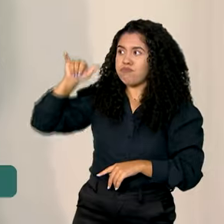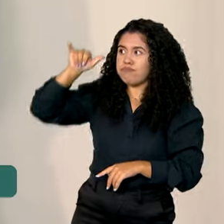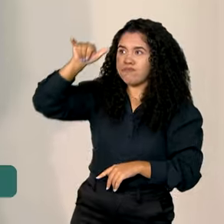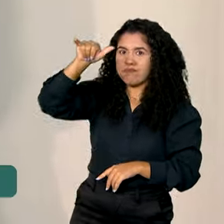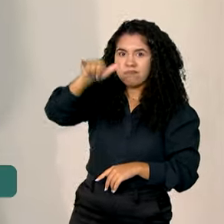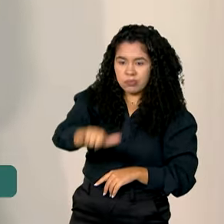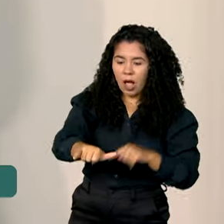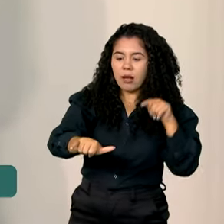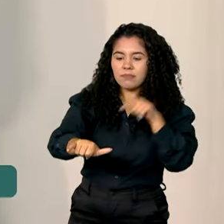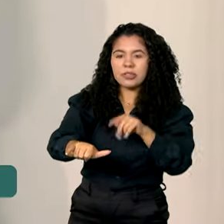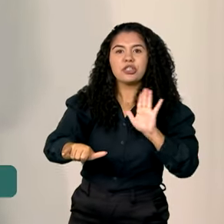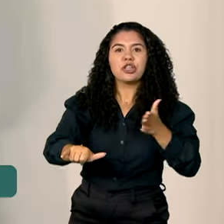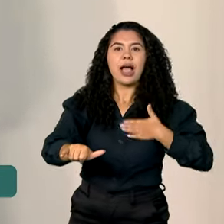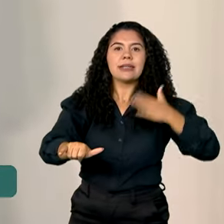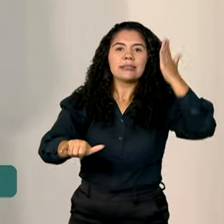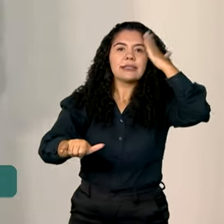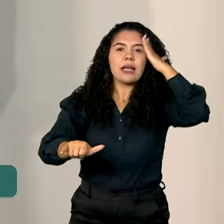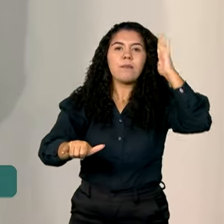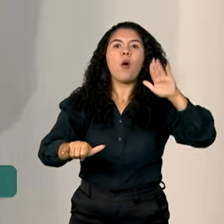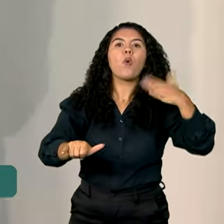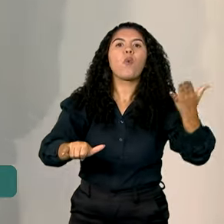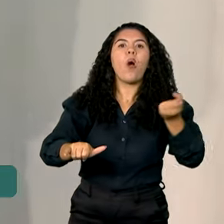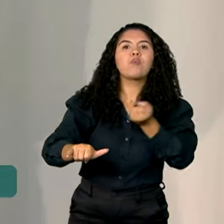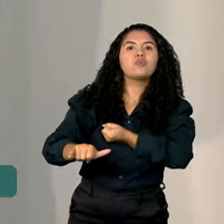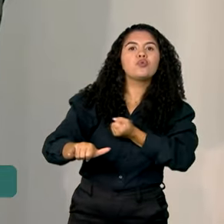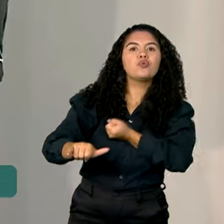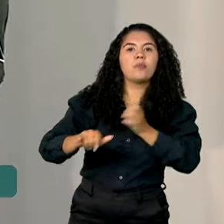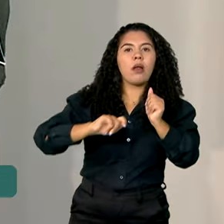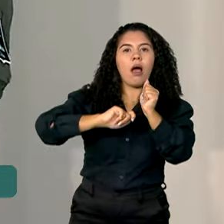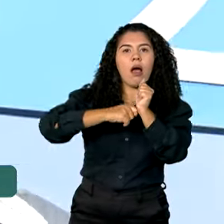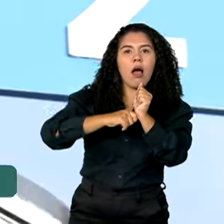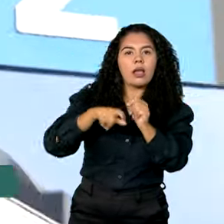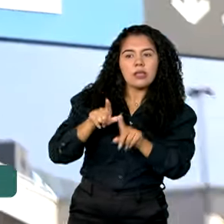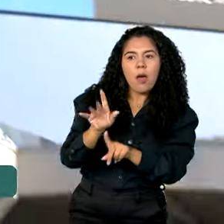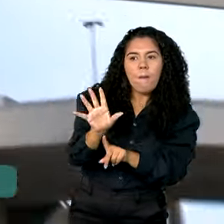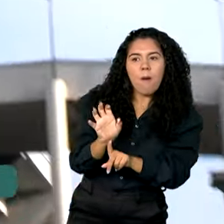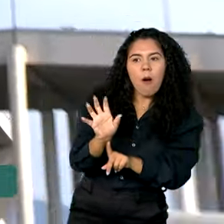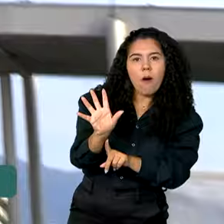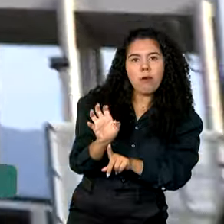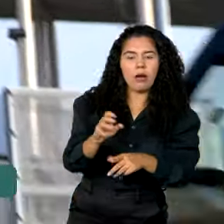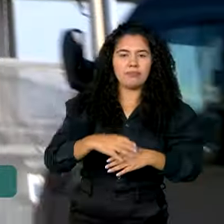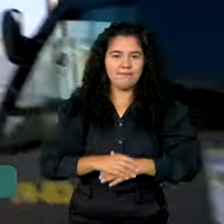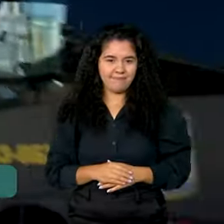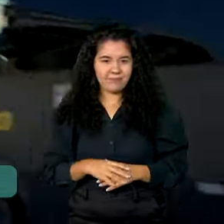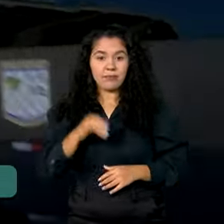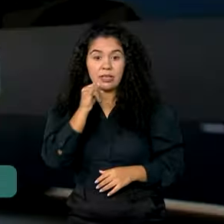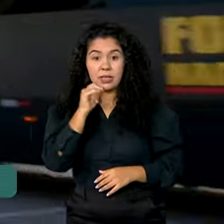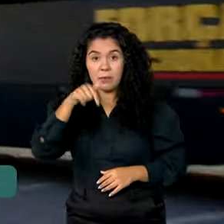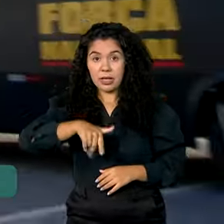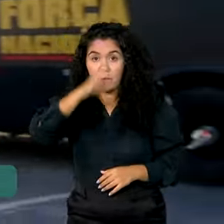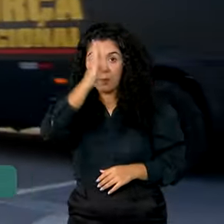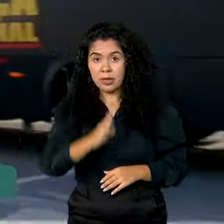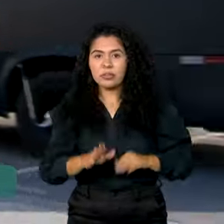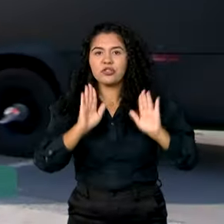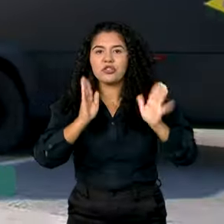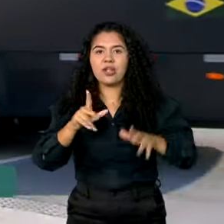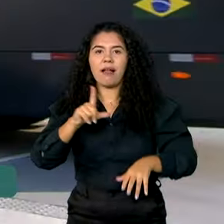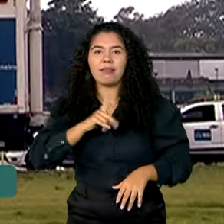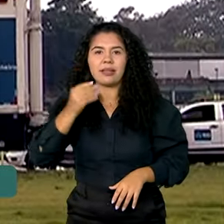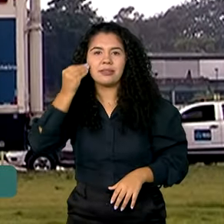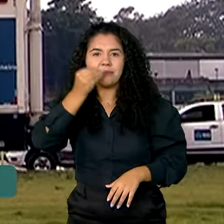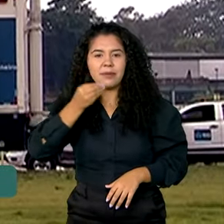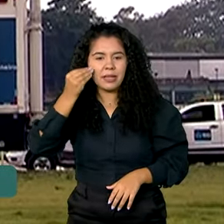sei qual é o código transpondo, que é aquele código que meu radar identifica. O Brasil utiliza a experiência já adquirida na